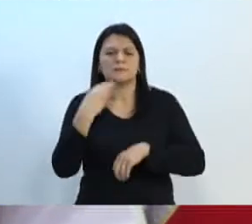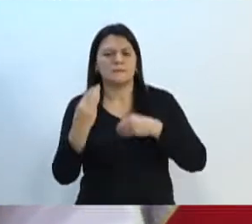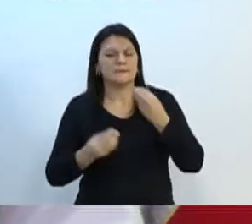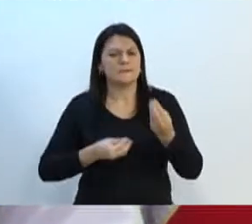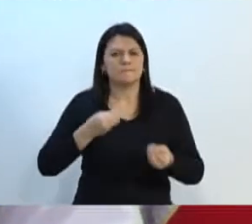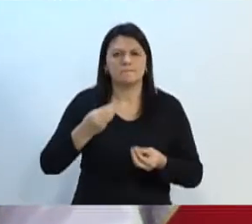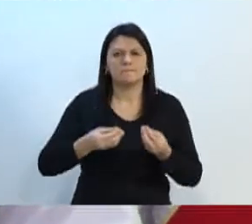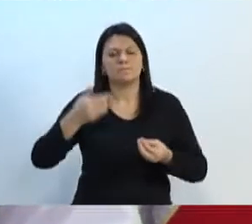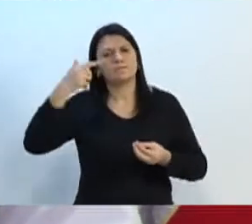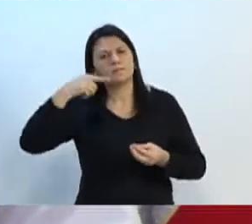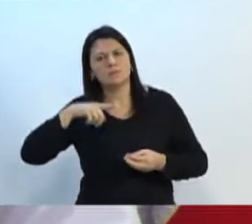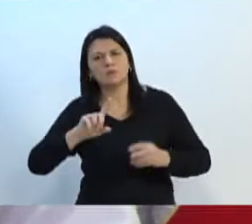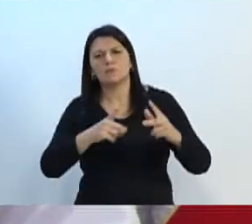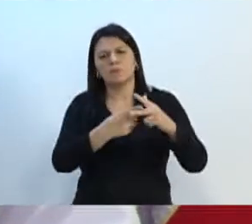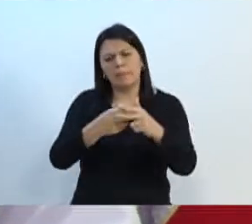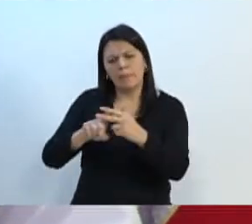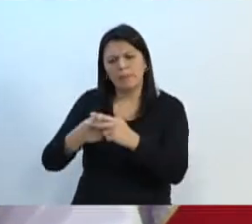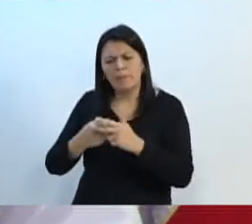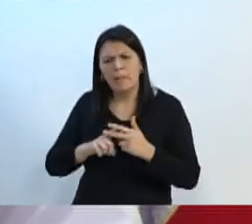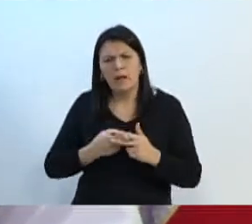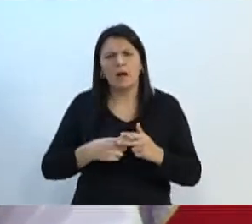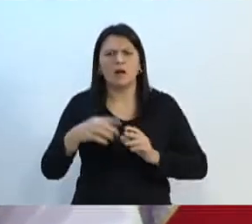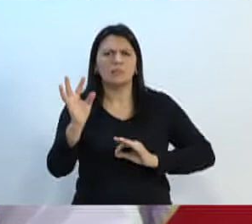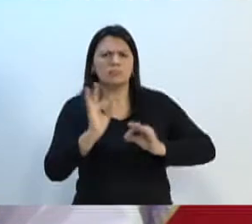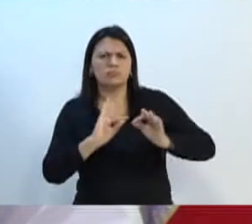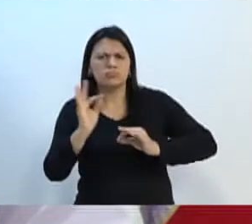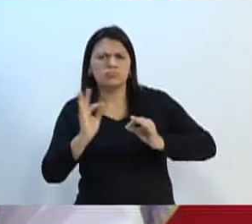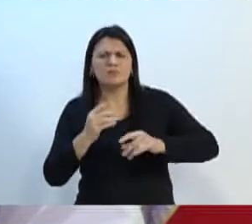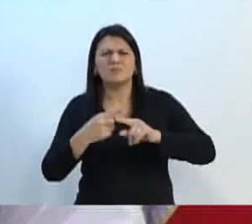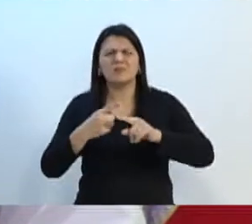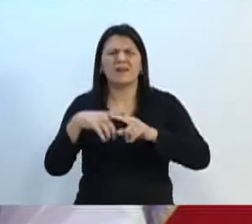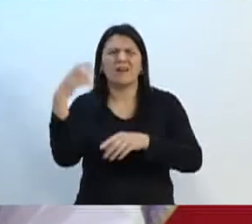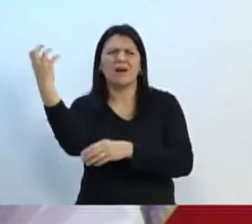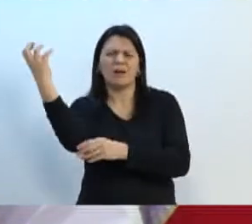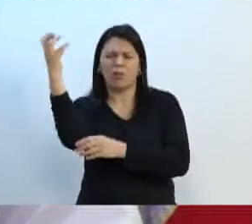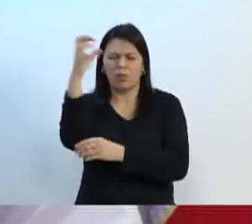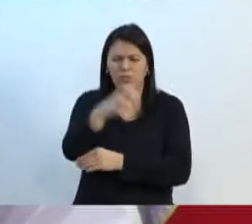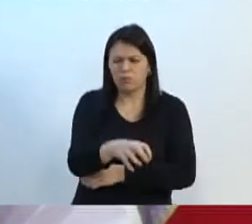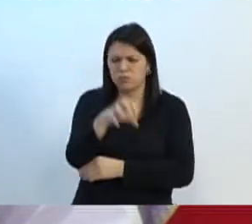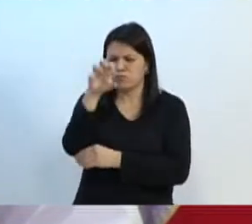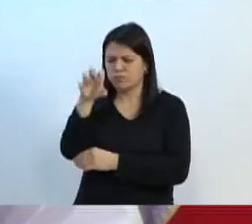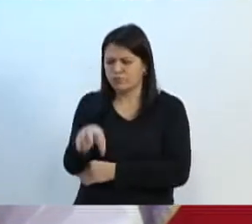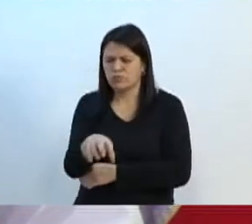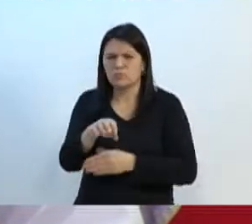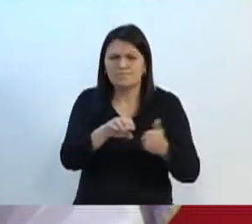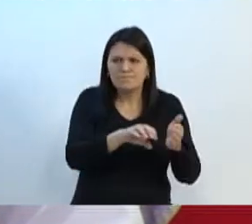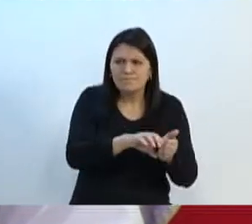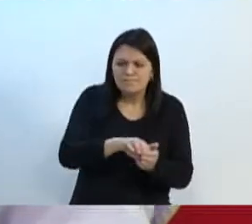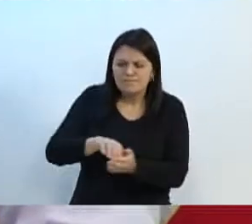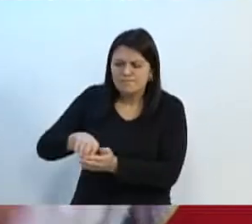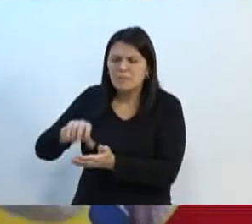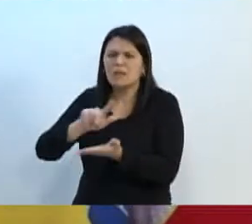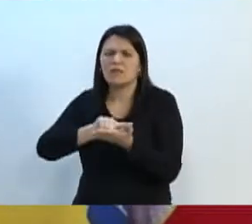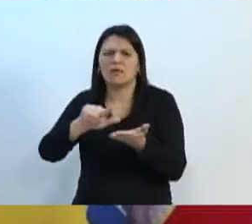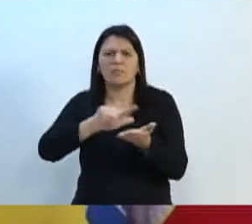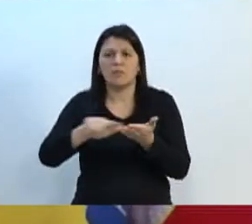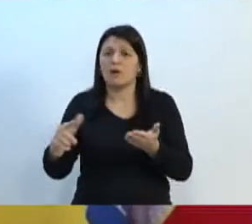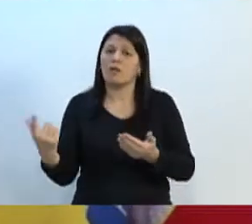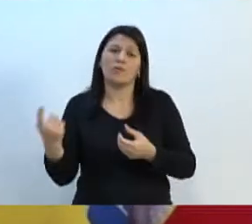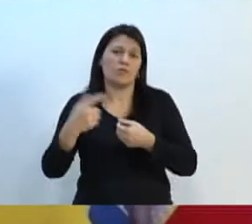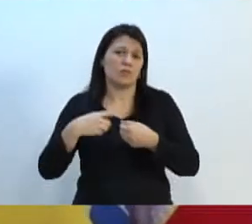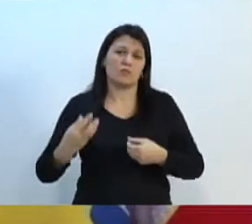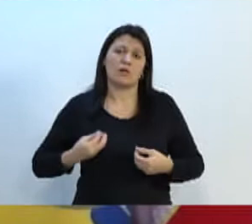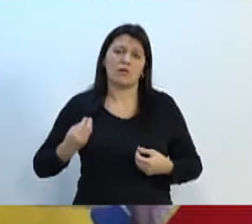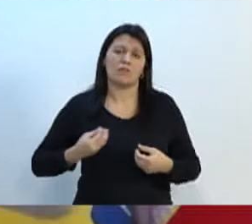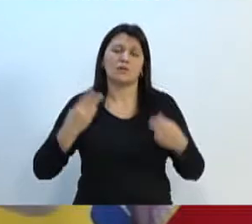novamente as vias e recuperar as quedas de árvores e voltar à vida em normalidade. Sabemos